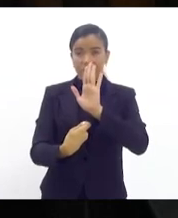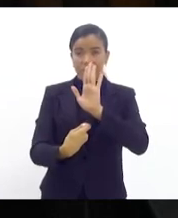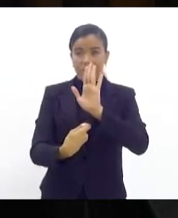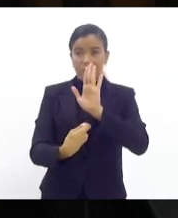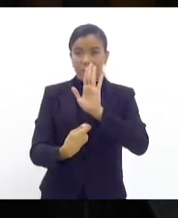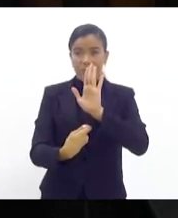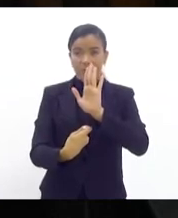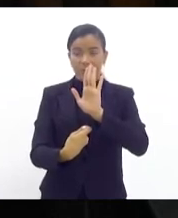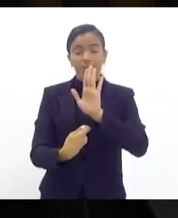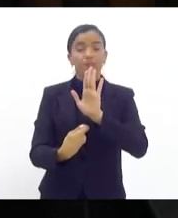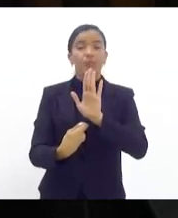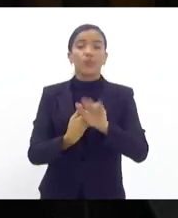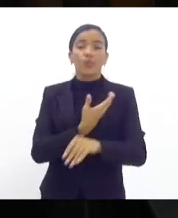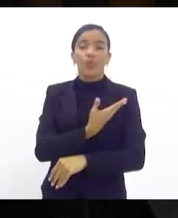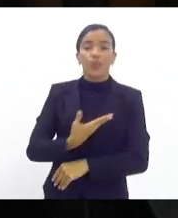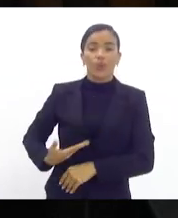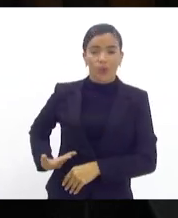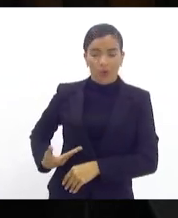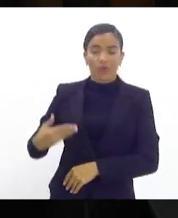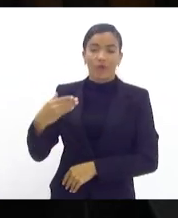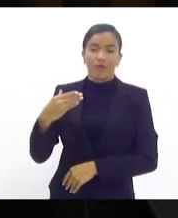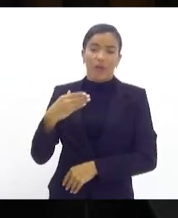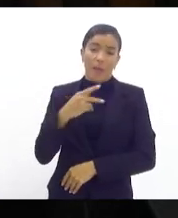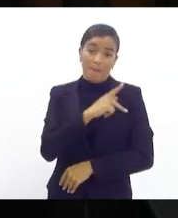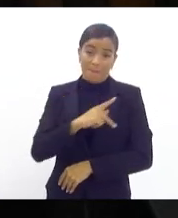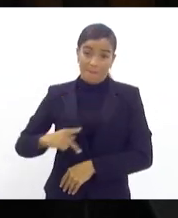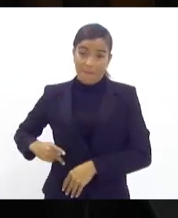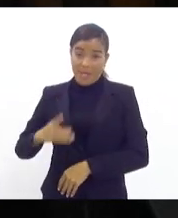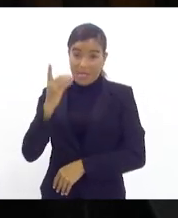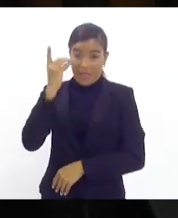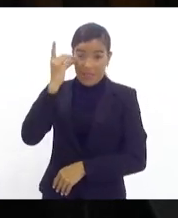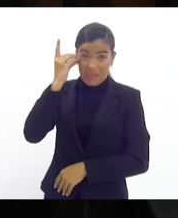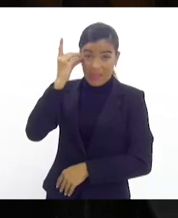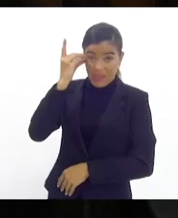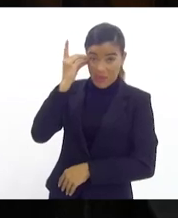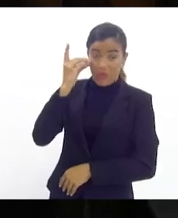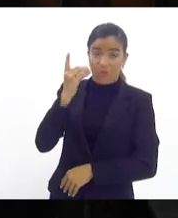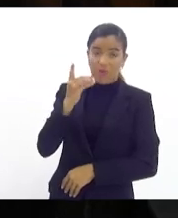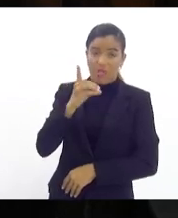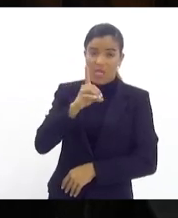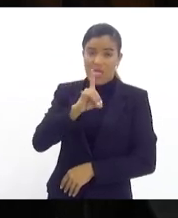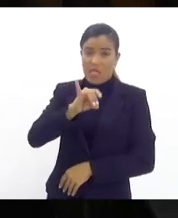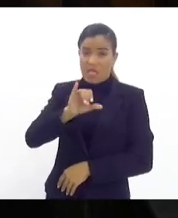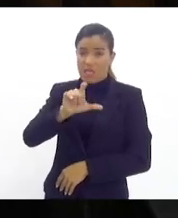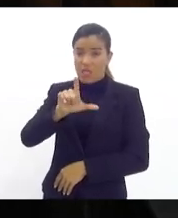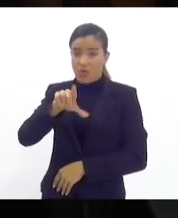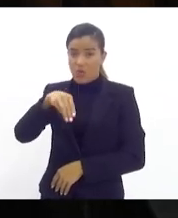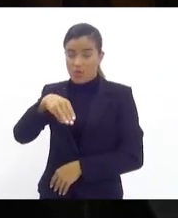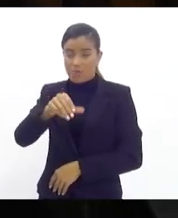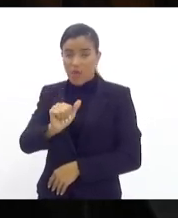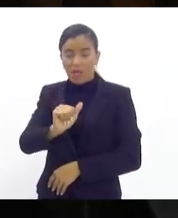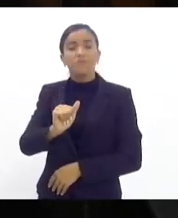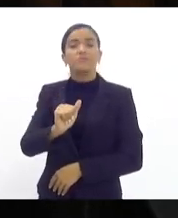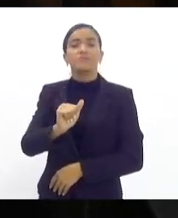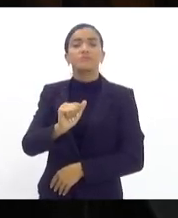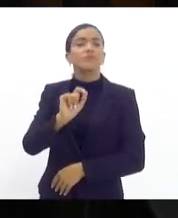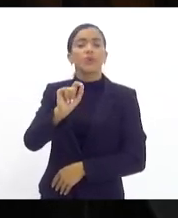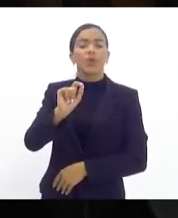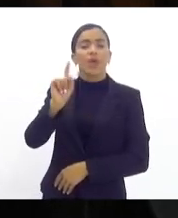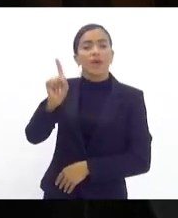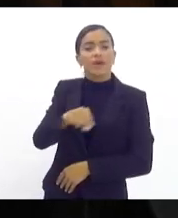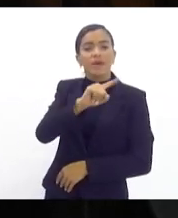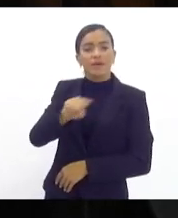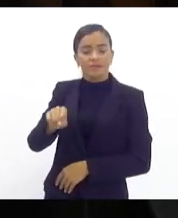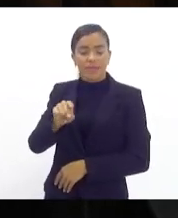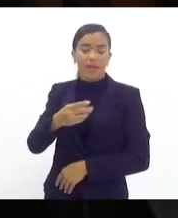do governo da presidente Dilma Rousseff que mutila a